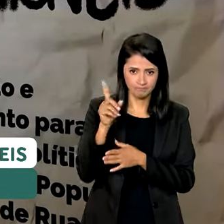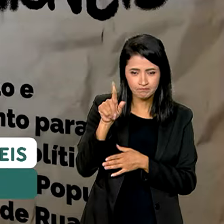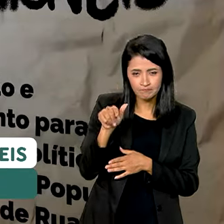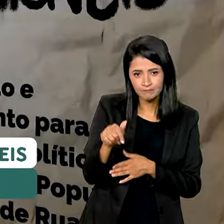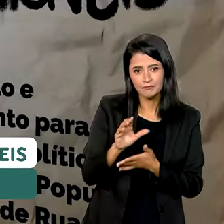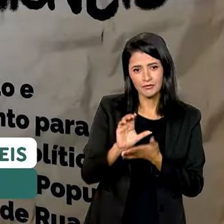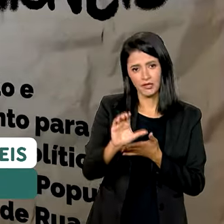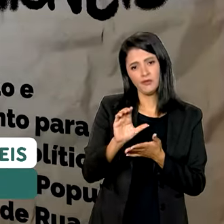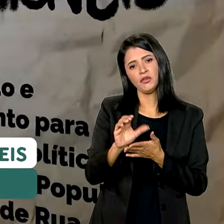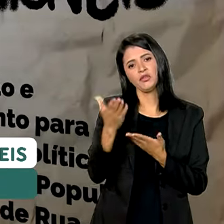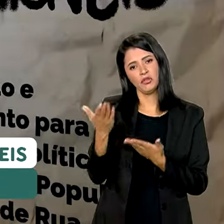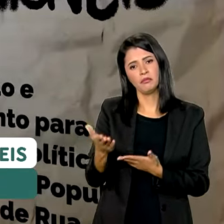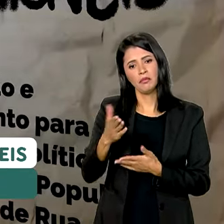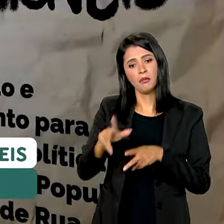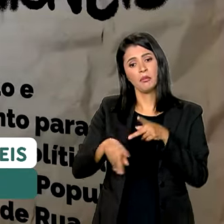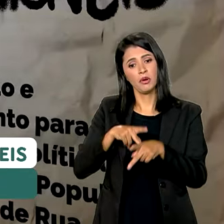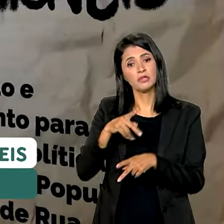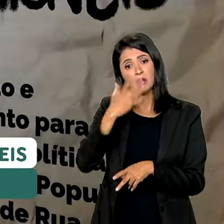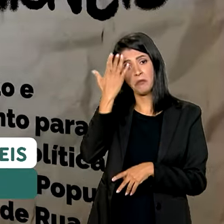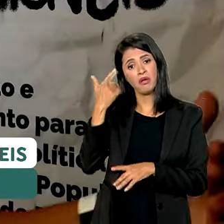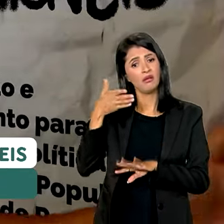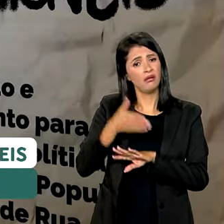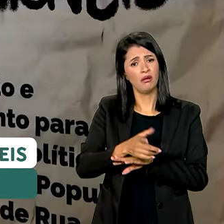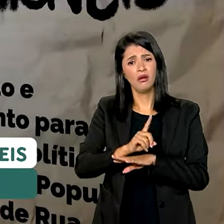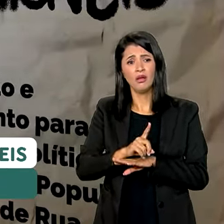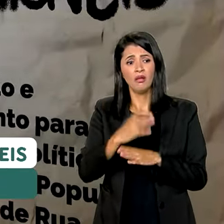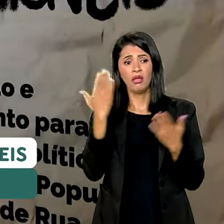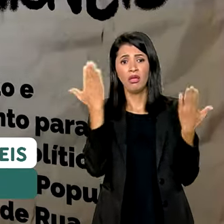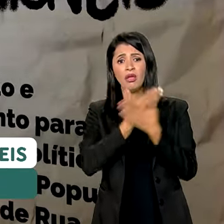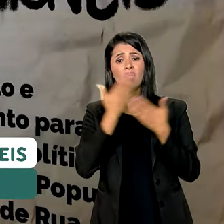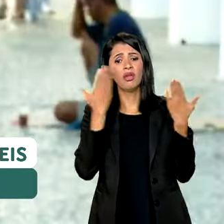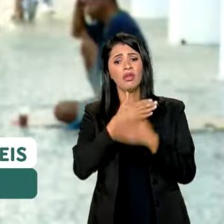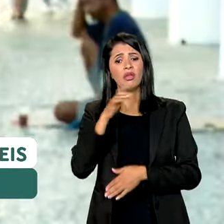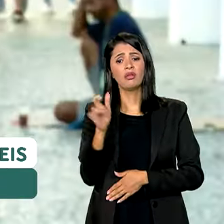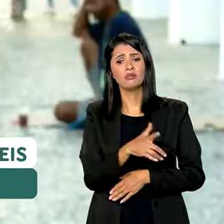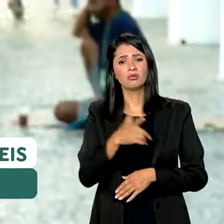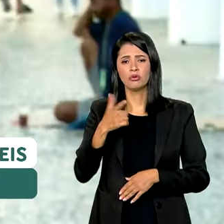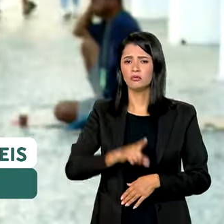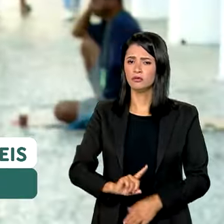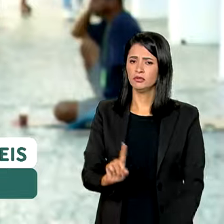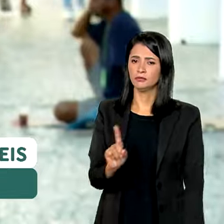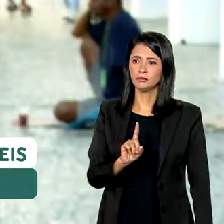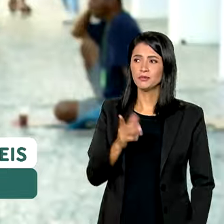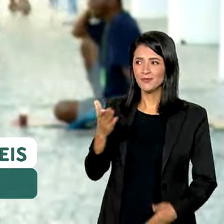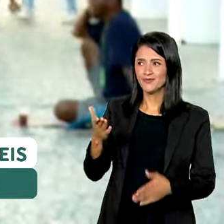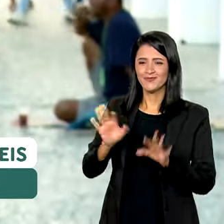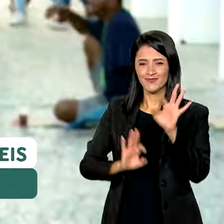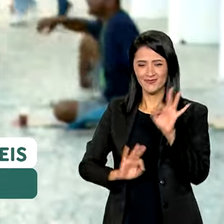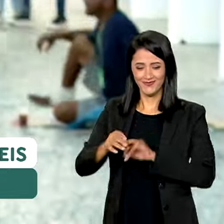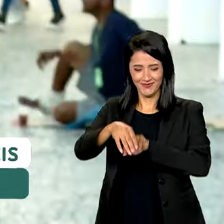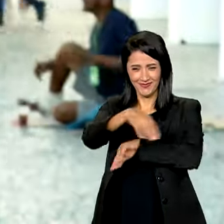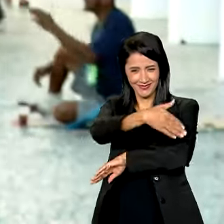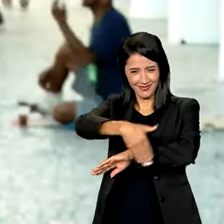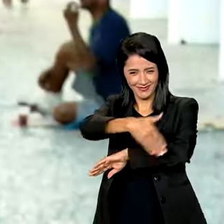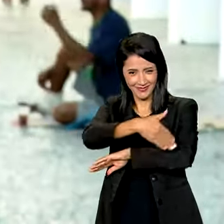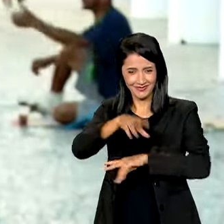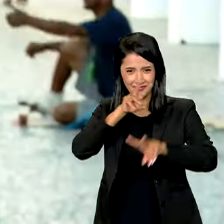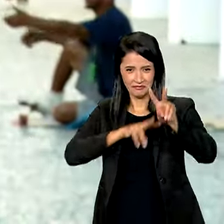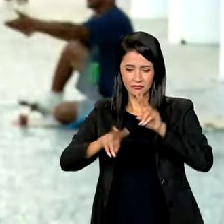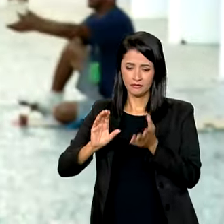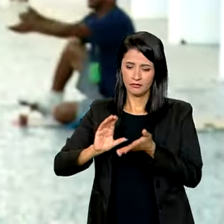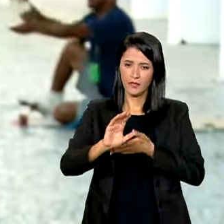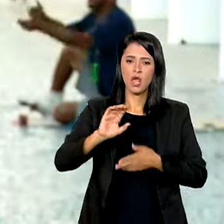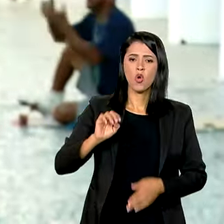é investir para que essa população amanhã não esteja na invisibilidade de novo. O Plano Ruas Visíveis deve destinar quase um